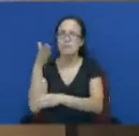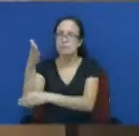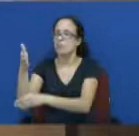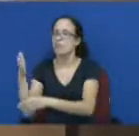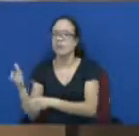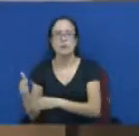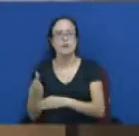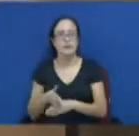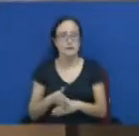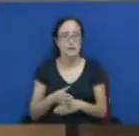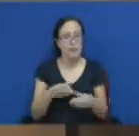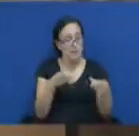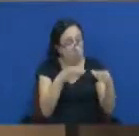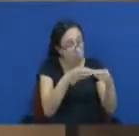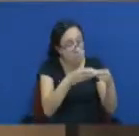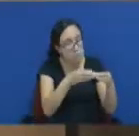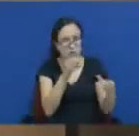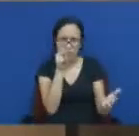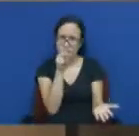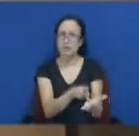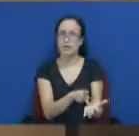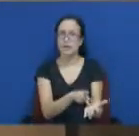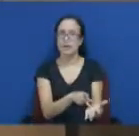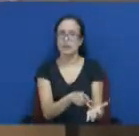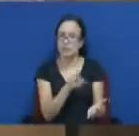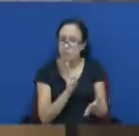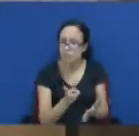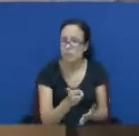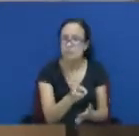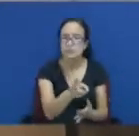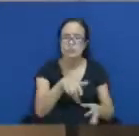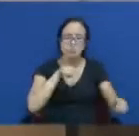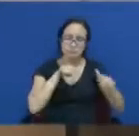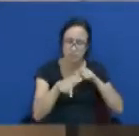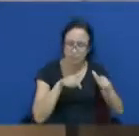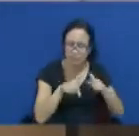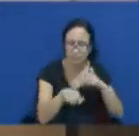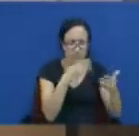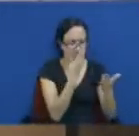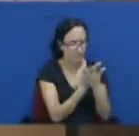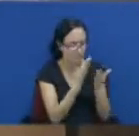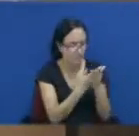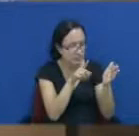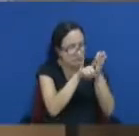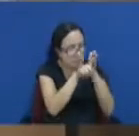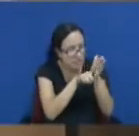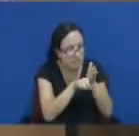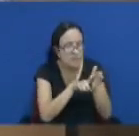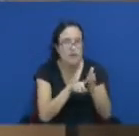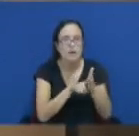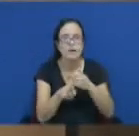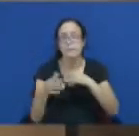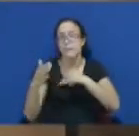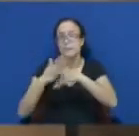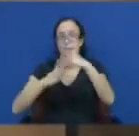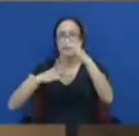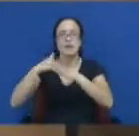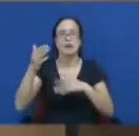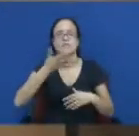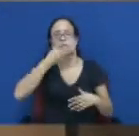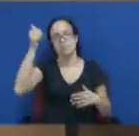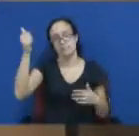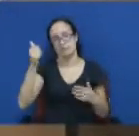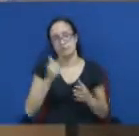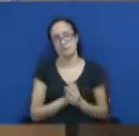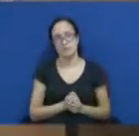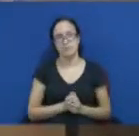não dá para estudar por um período, fecha a pasta e está resolvido. É algo que precisa de continuidade. Então, nós podemos sim criar uma comissão